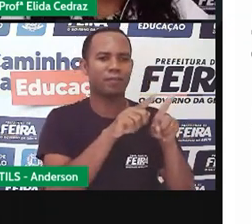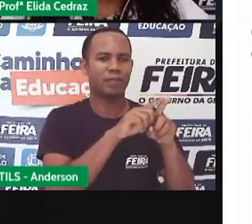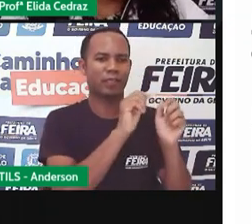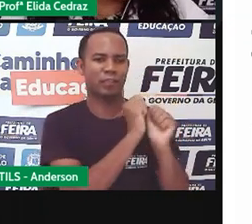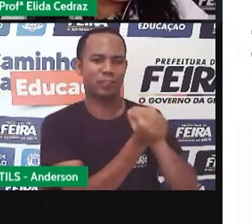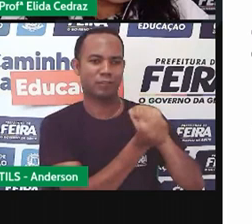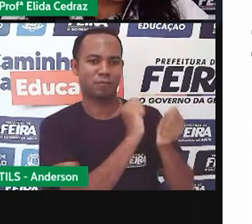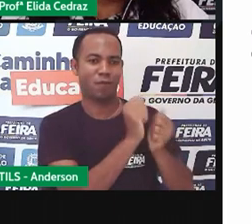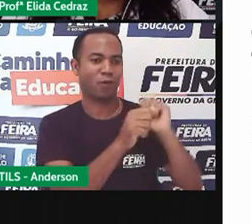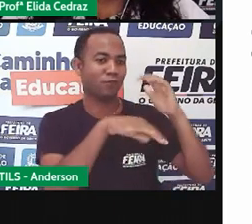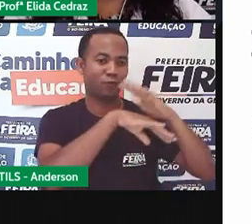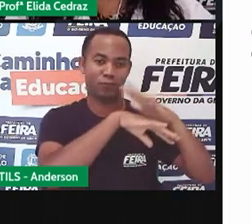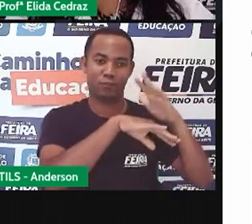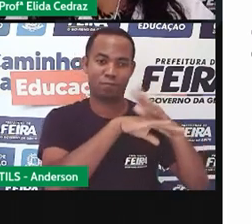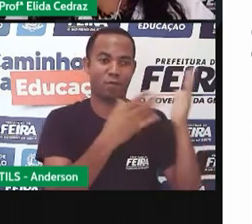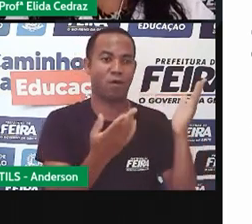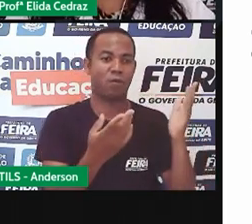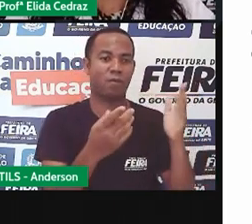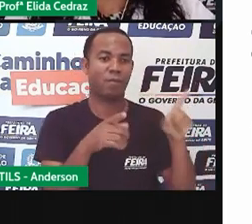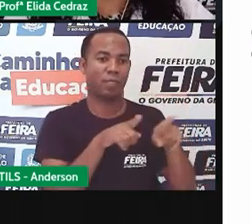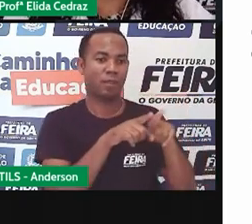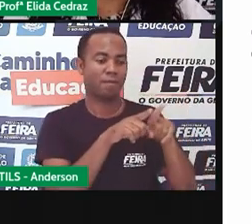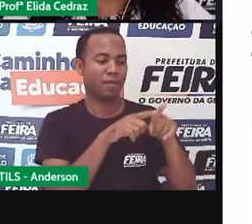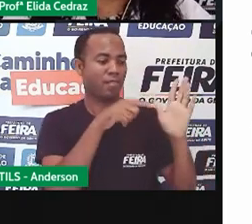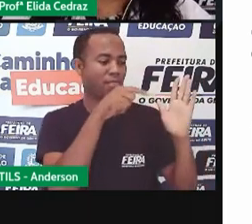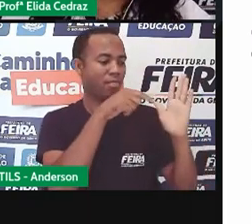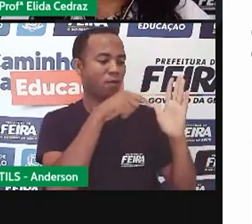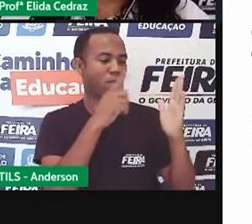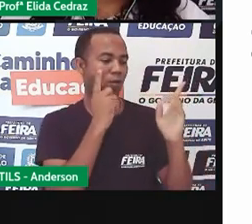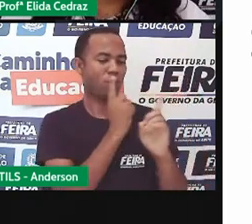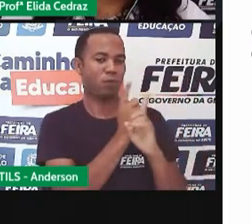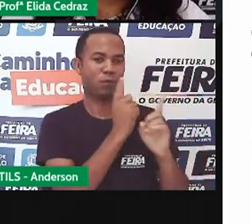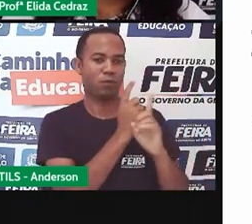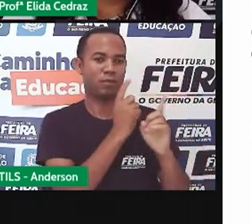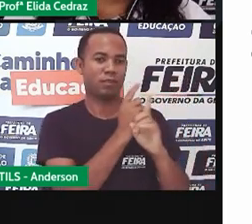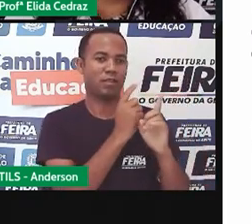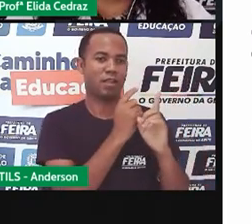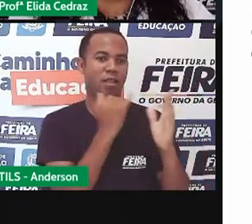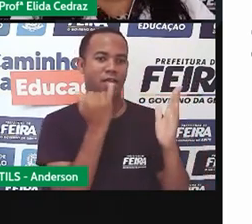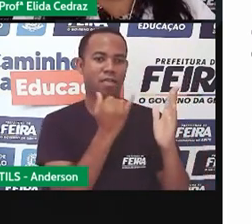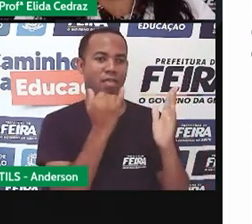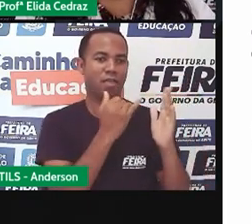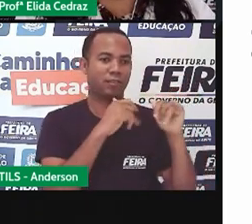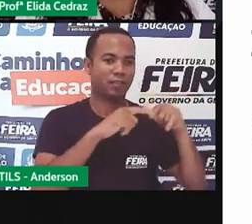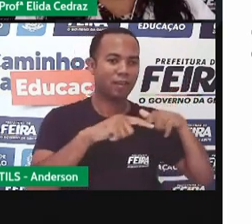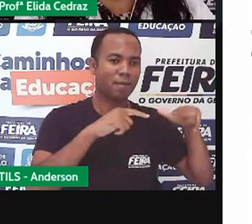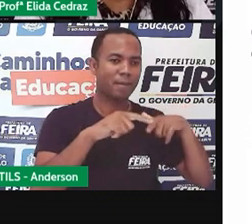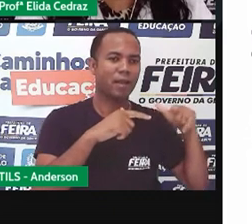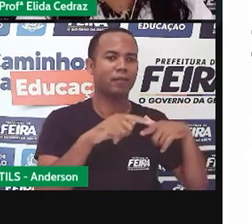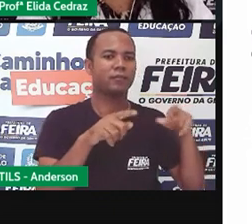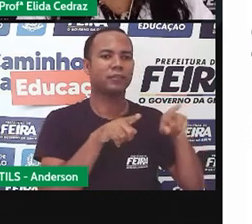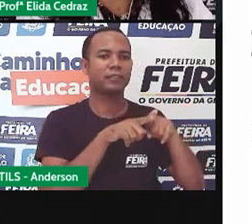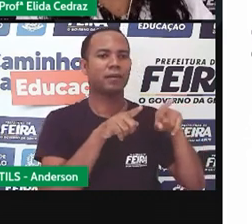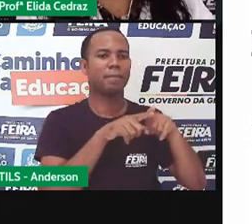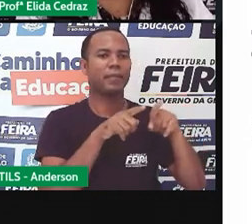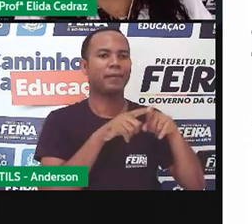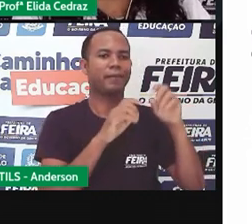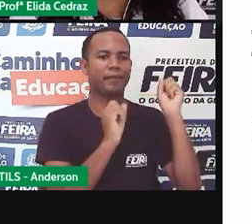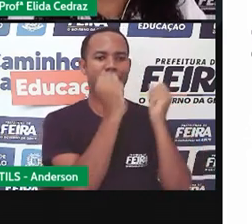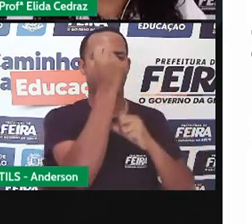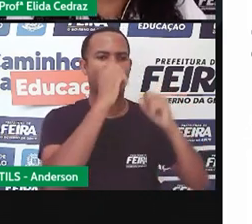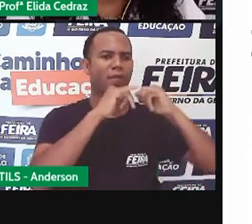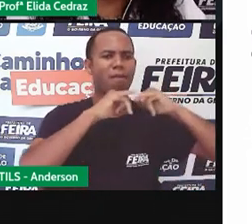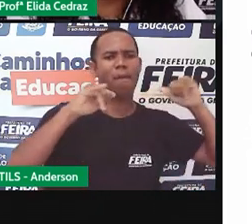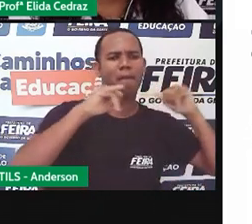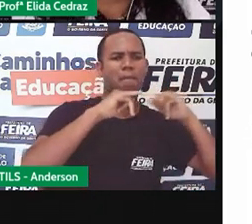classificados. E ainda contamos também com os anúncios, as propagandas das empresas que